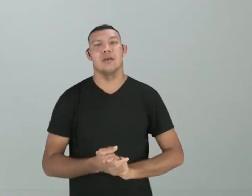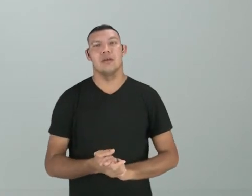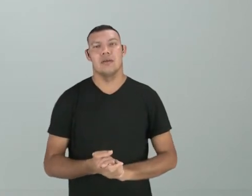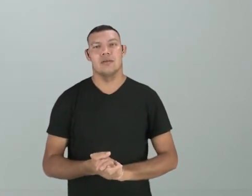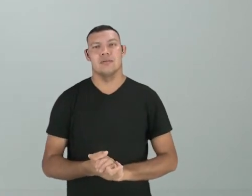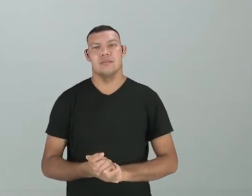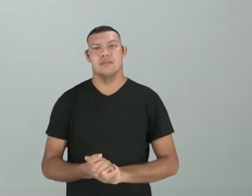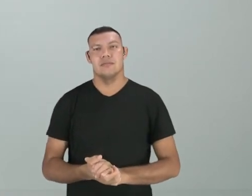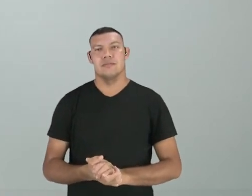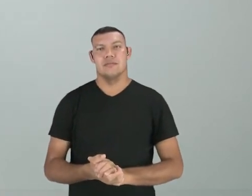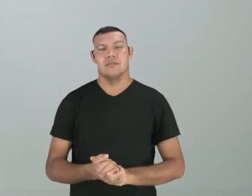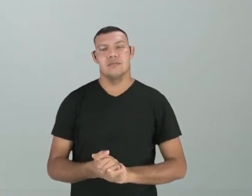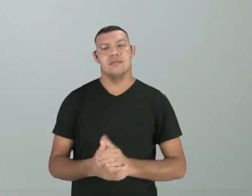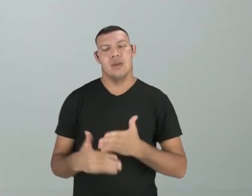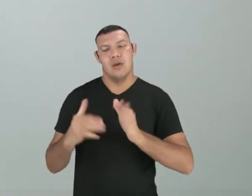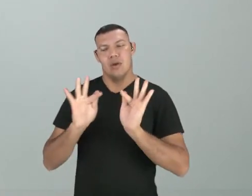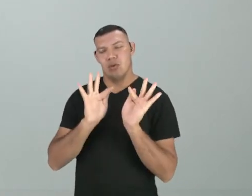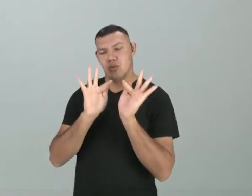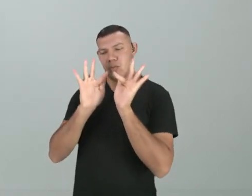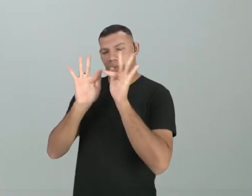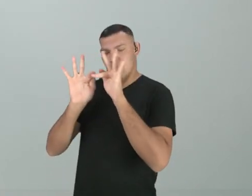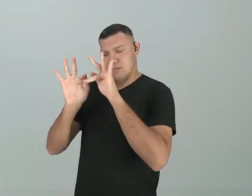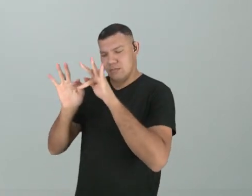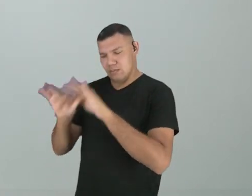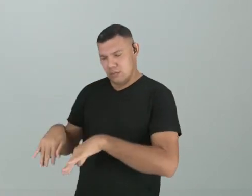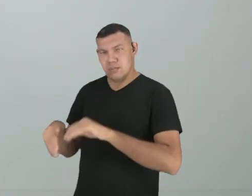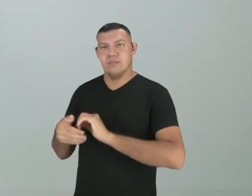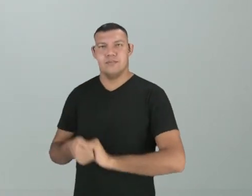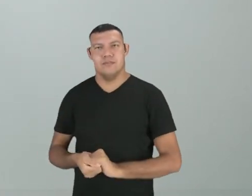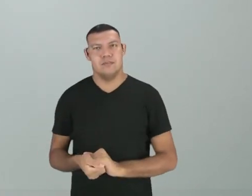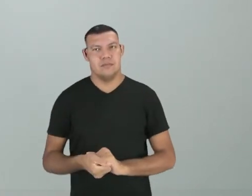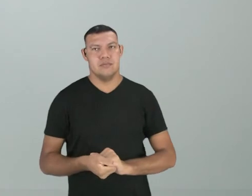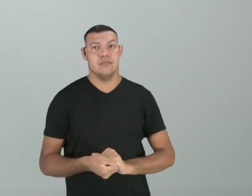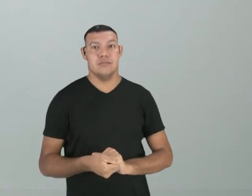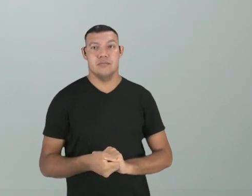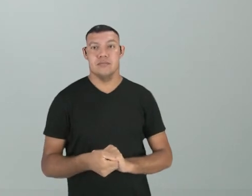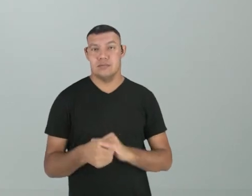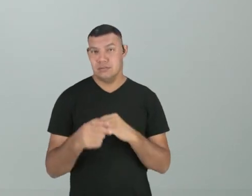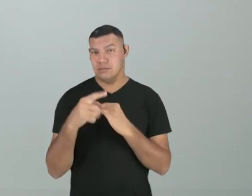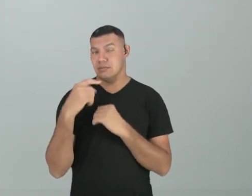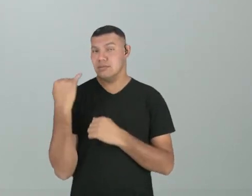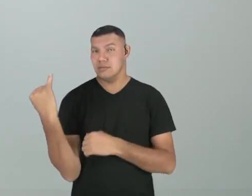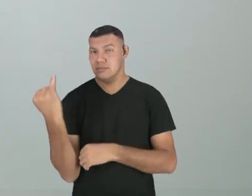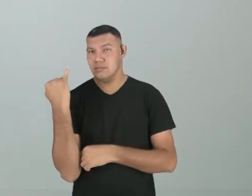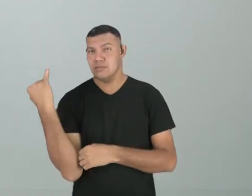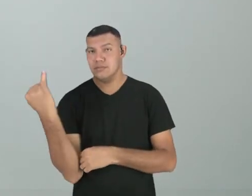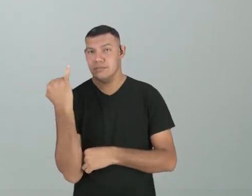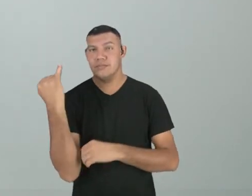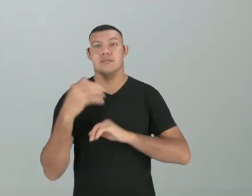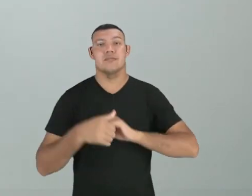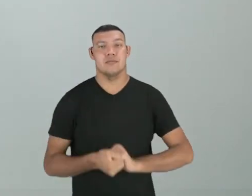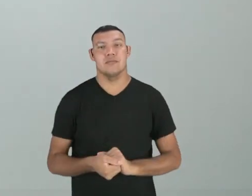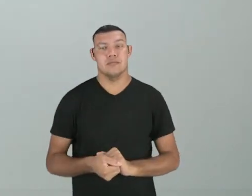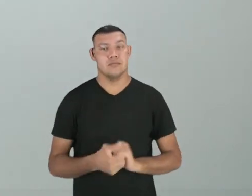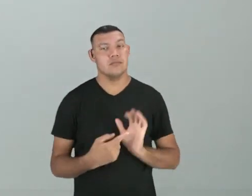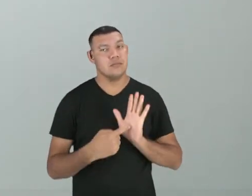que já vai encaminhando para o desfecho. E é interessante trazer o que nós